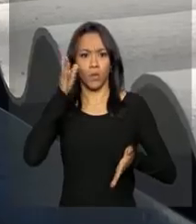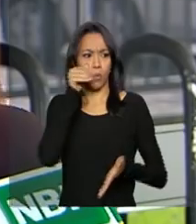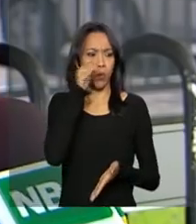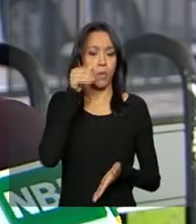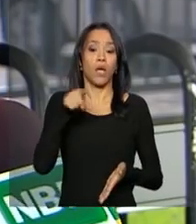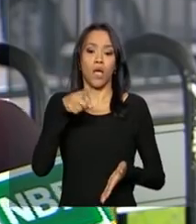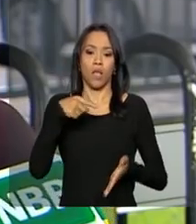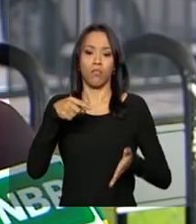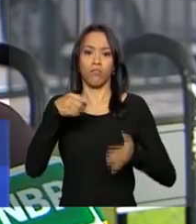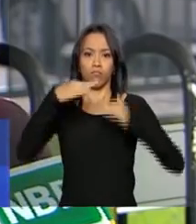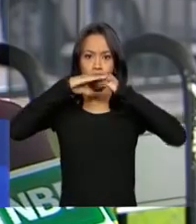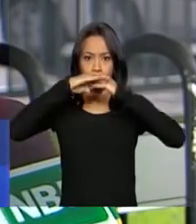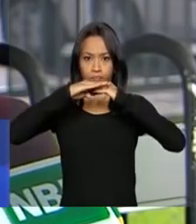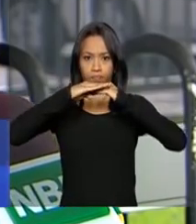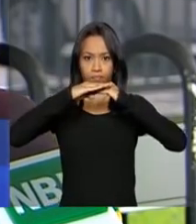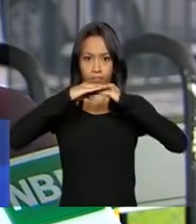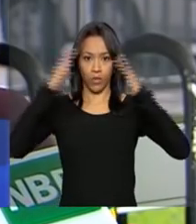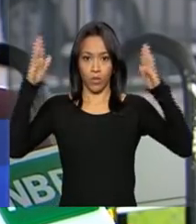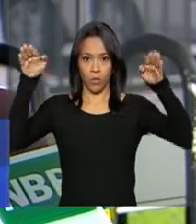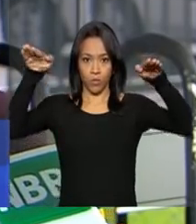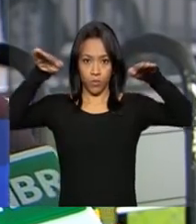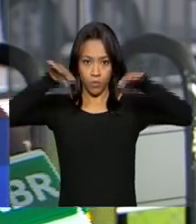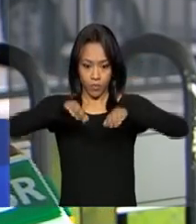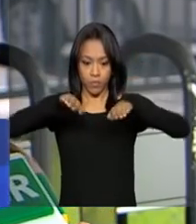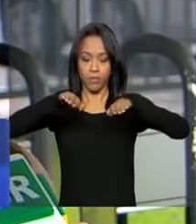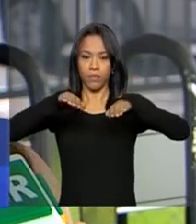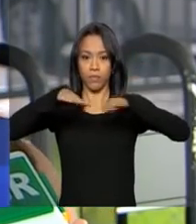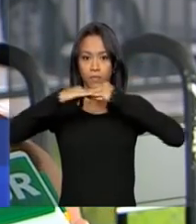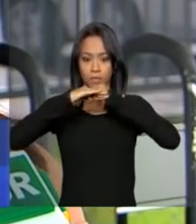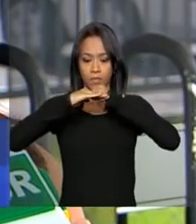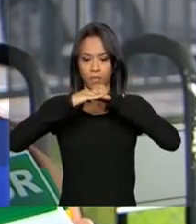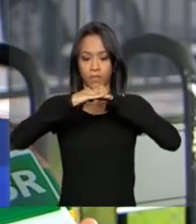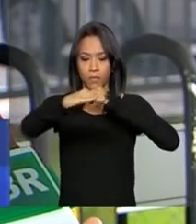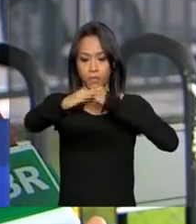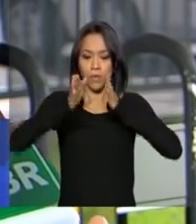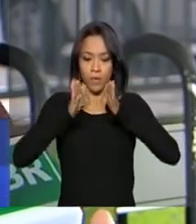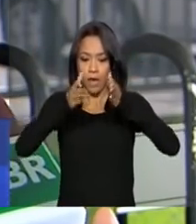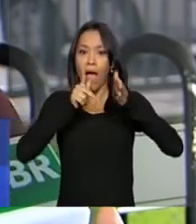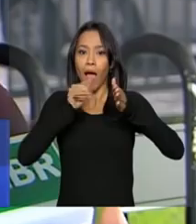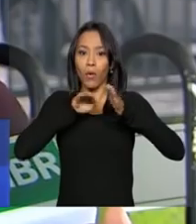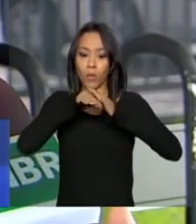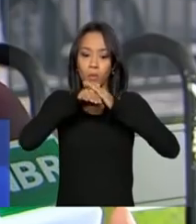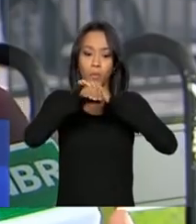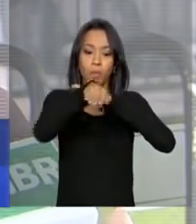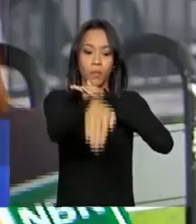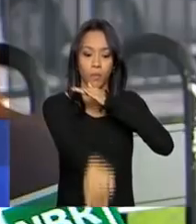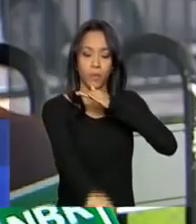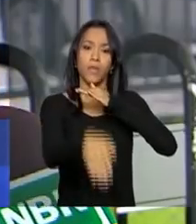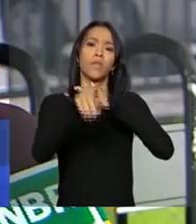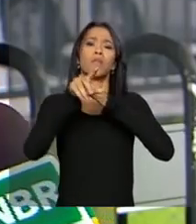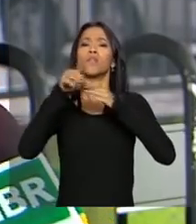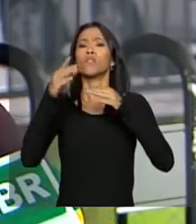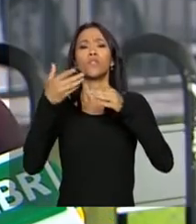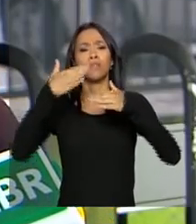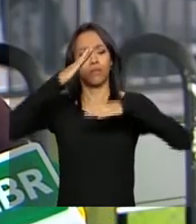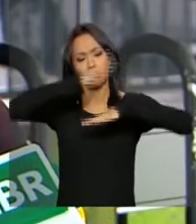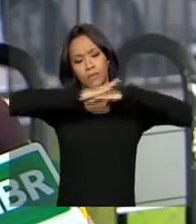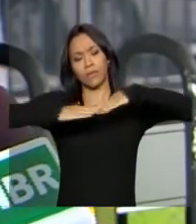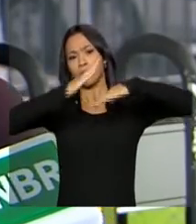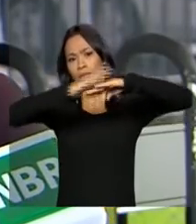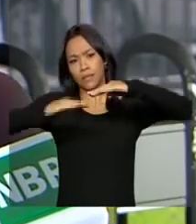Botei uma calha para dar vazão à água e trocamos algumas telhas, tudo para